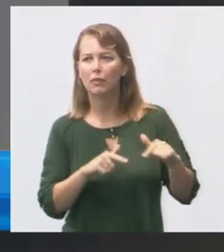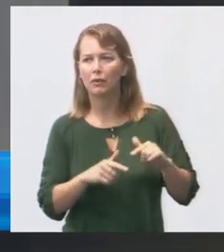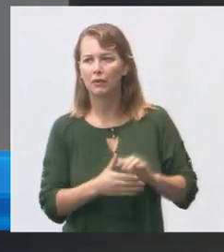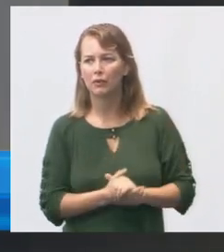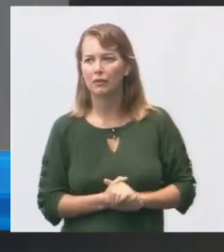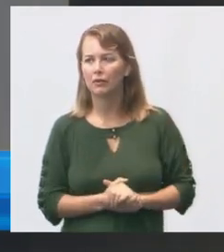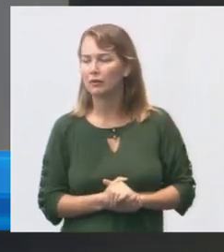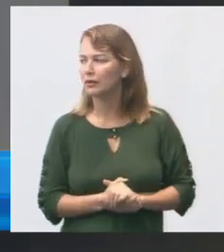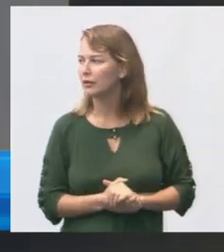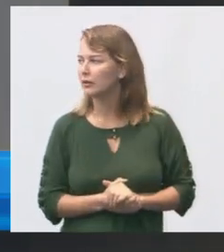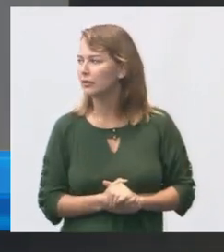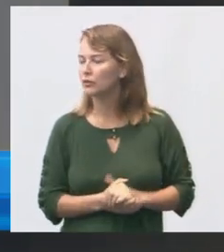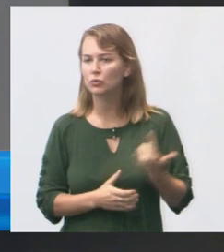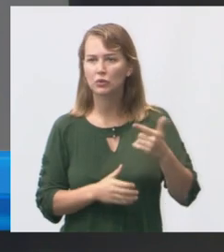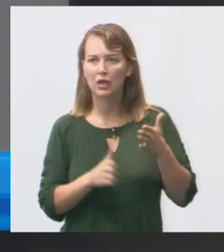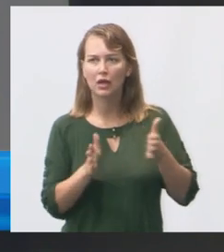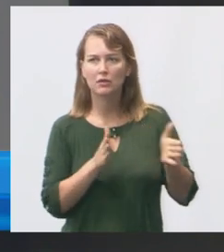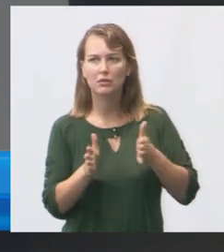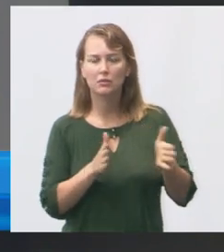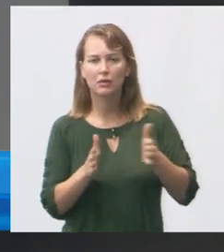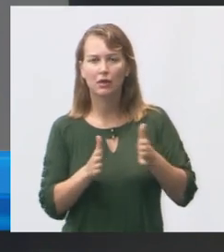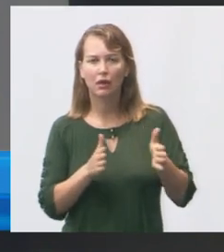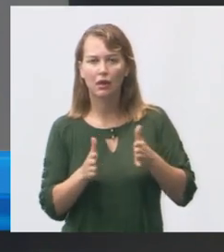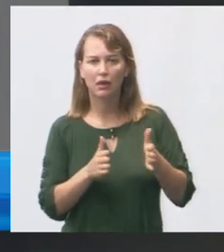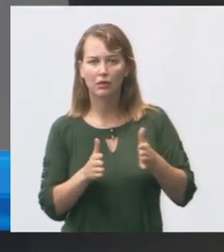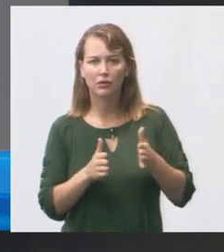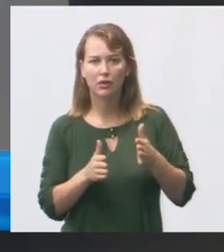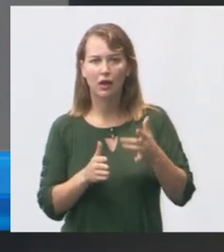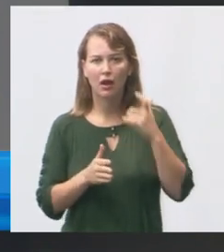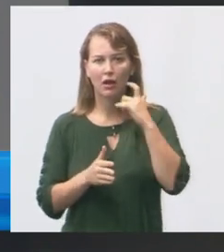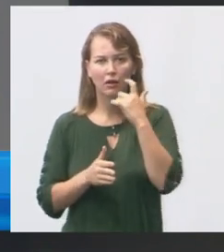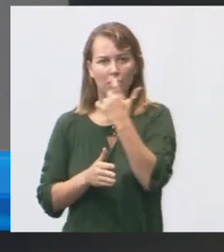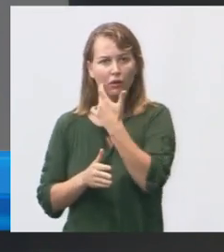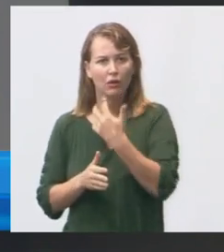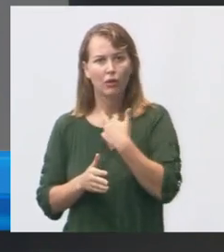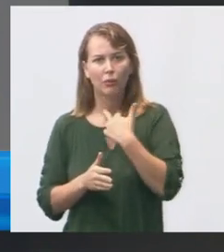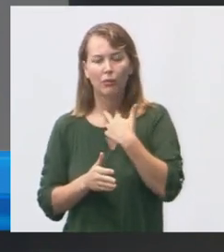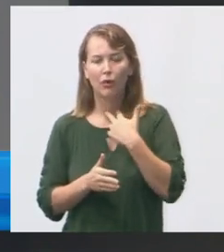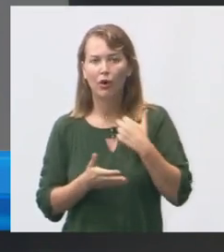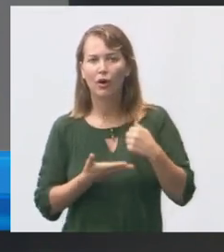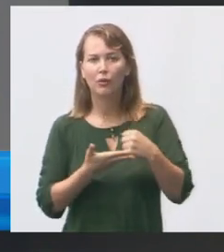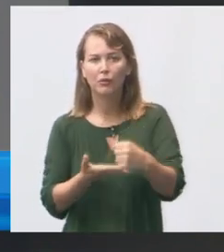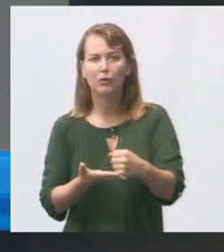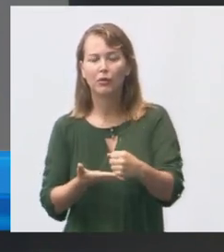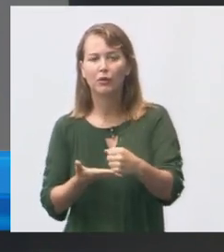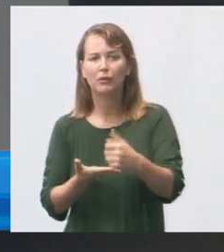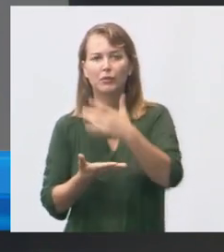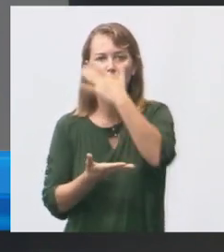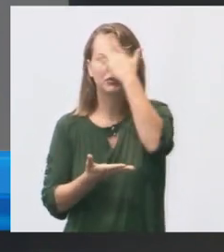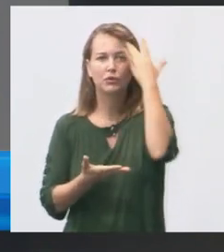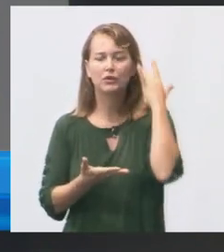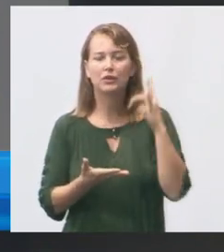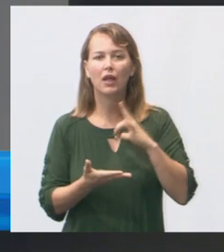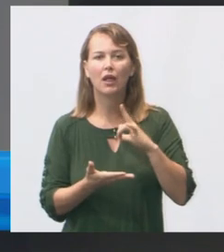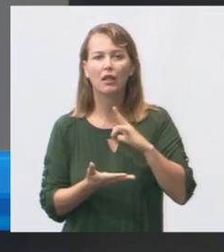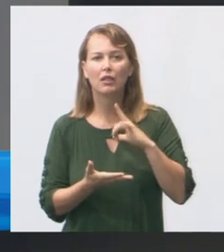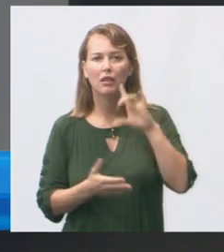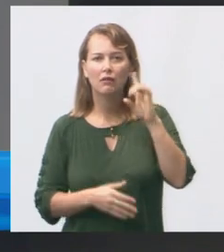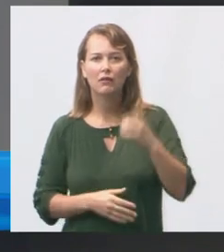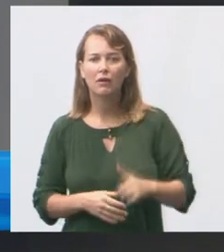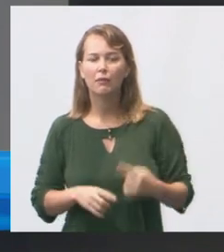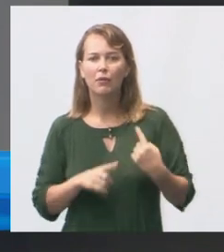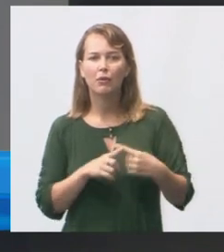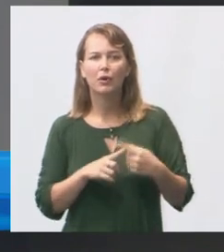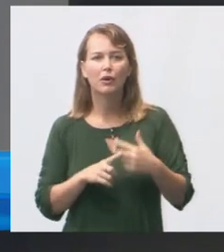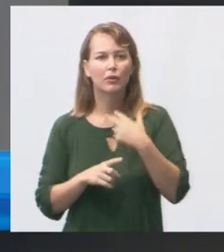está vendo não tem acessibilidade a odontologia não pode atender pessoas com deficiência porque não não tem